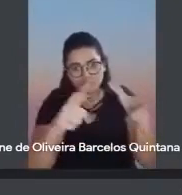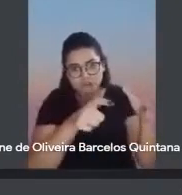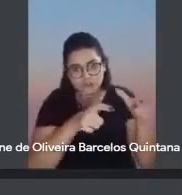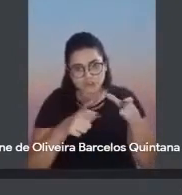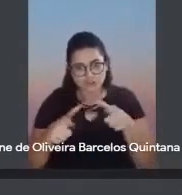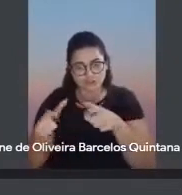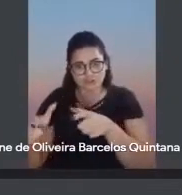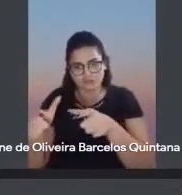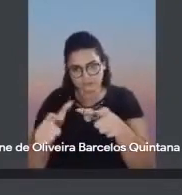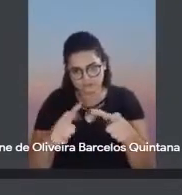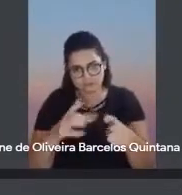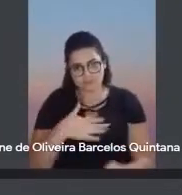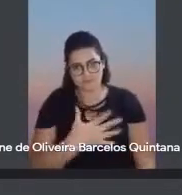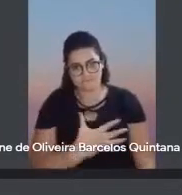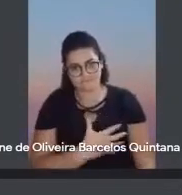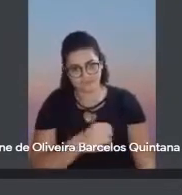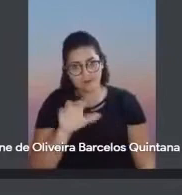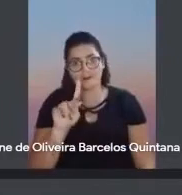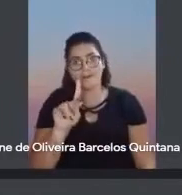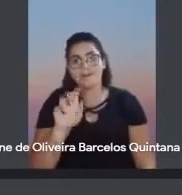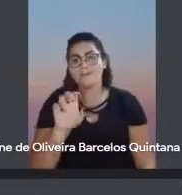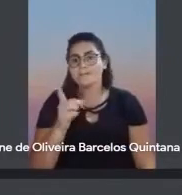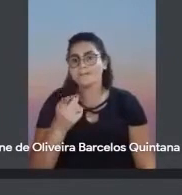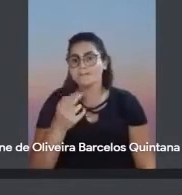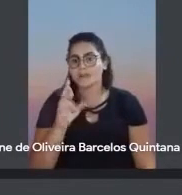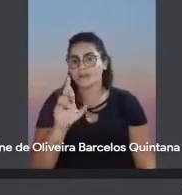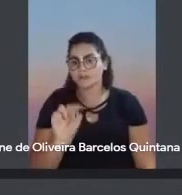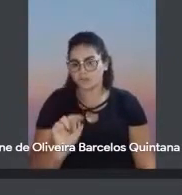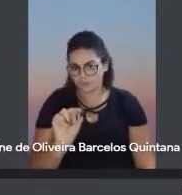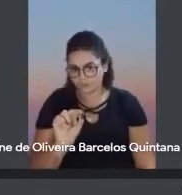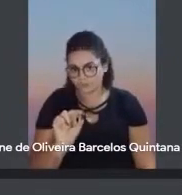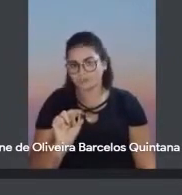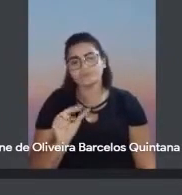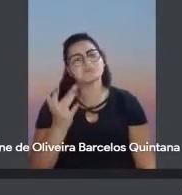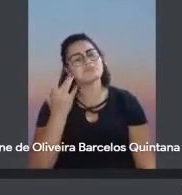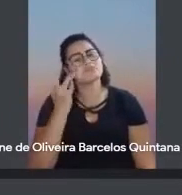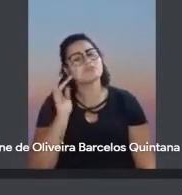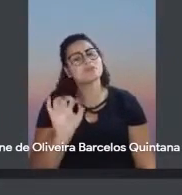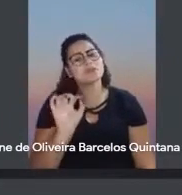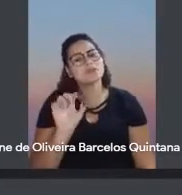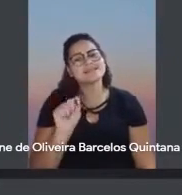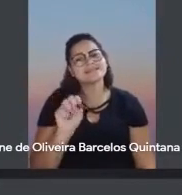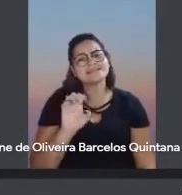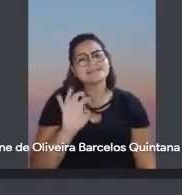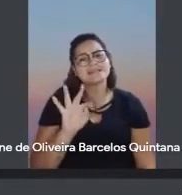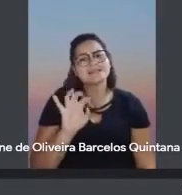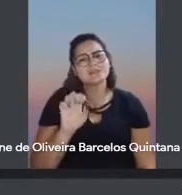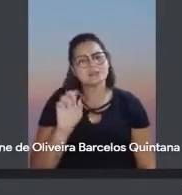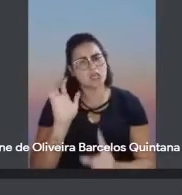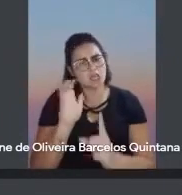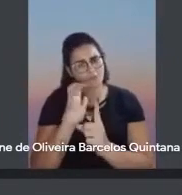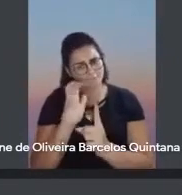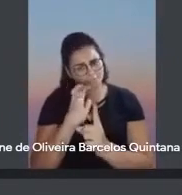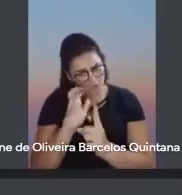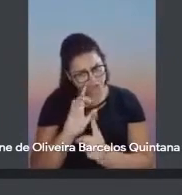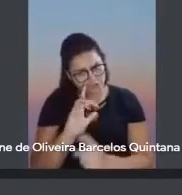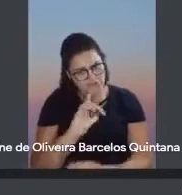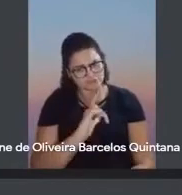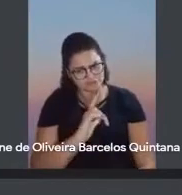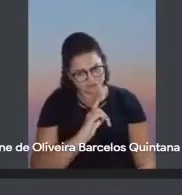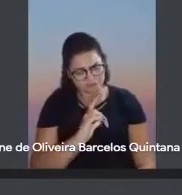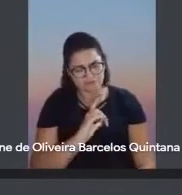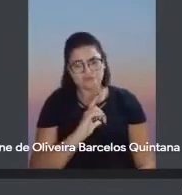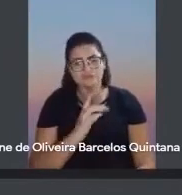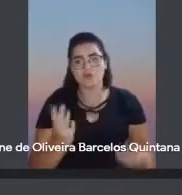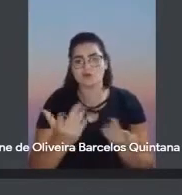o Pedro, meu filho, né? E eu acho que os Sertões influenciaram muito para ele, ele atualmente faz